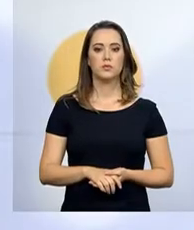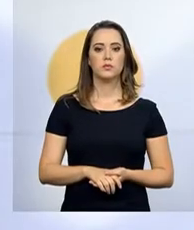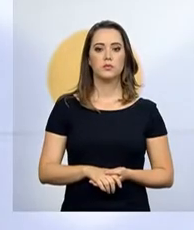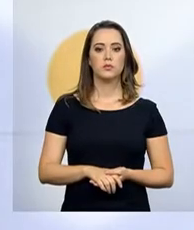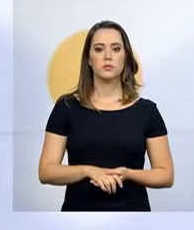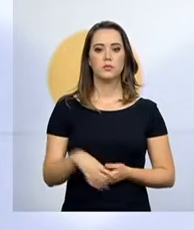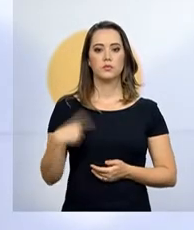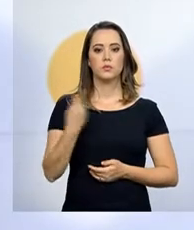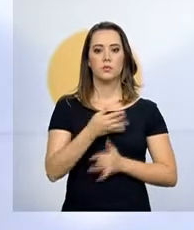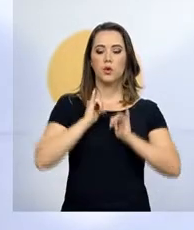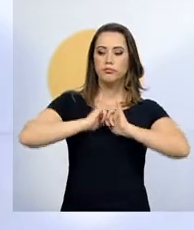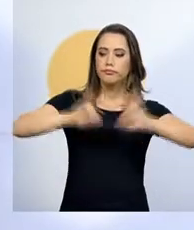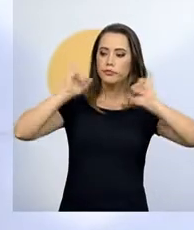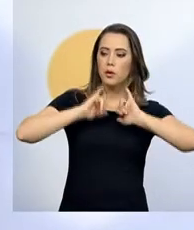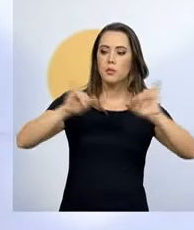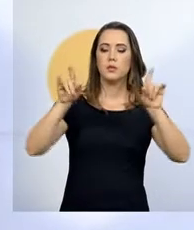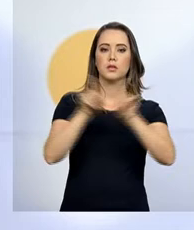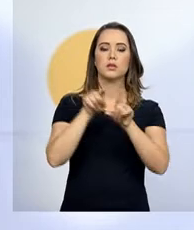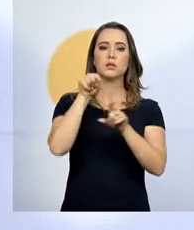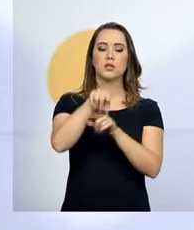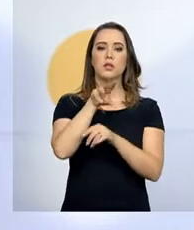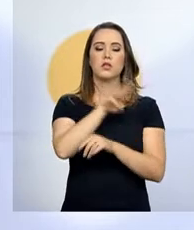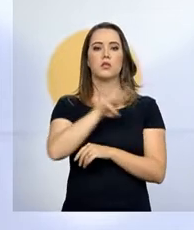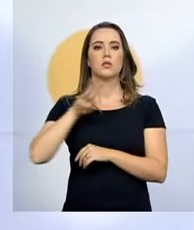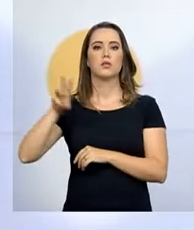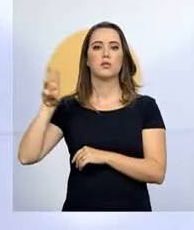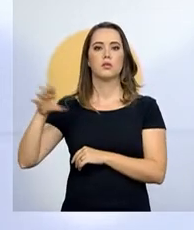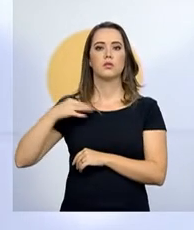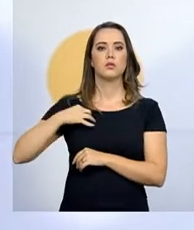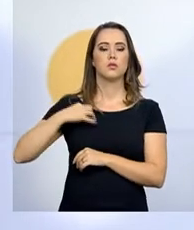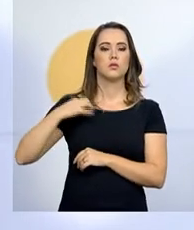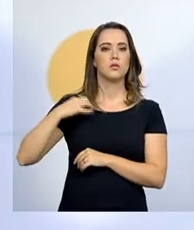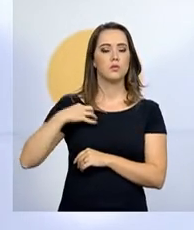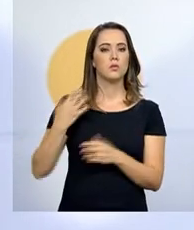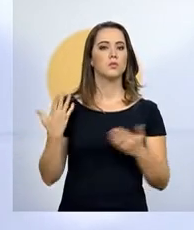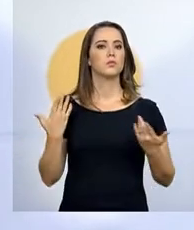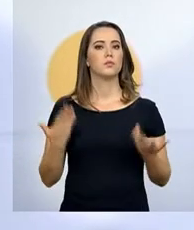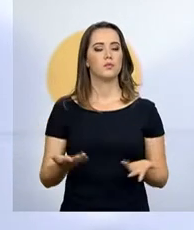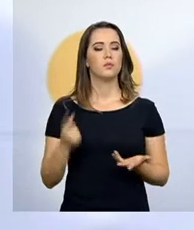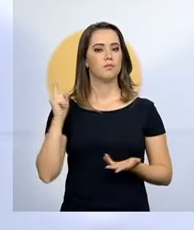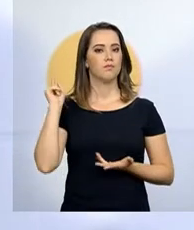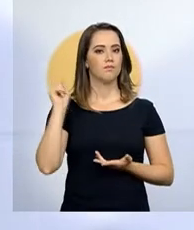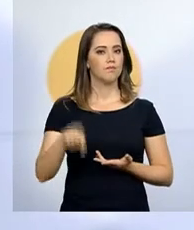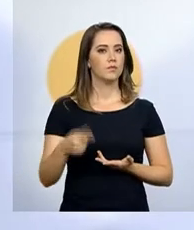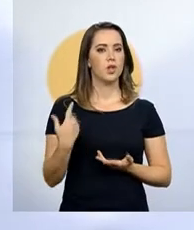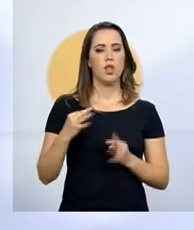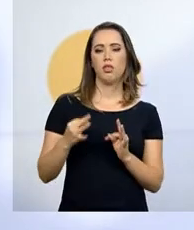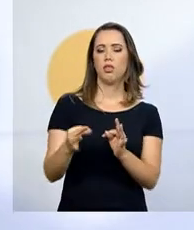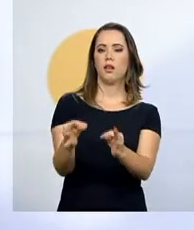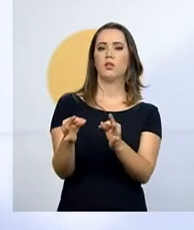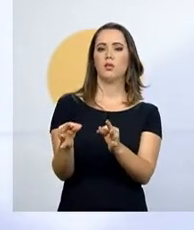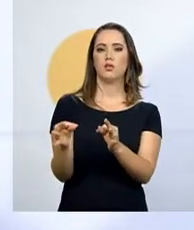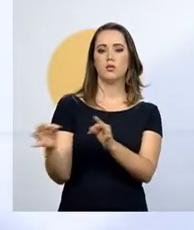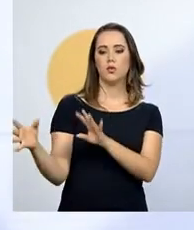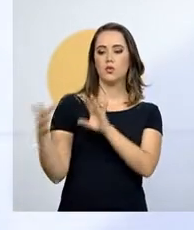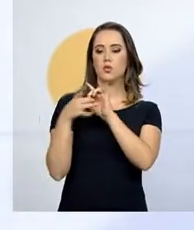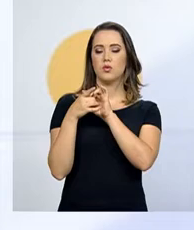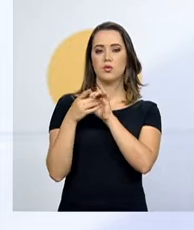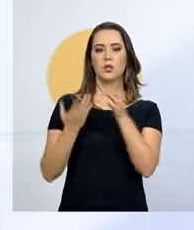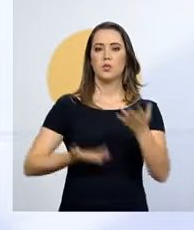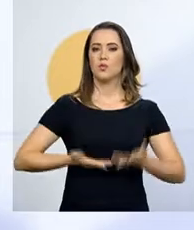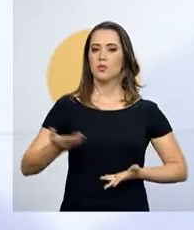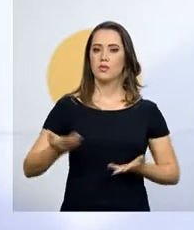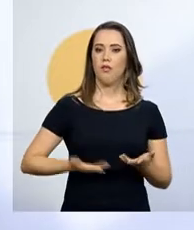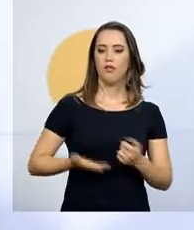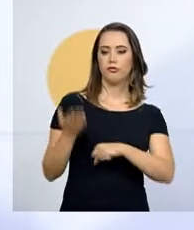Estamos lançando a Plataforma Nacional do Voluntariado. É a tecnologia a serviço da